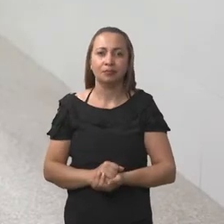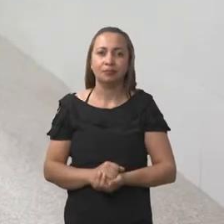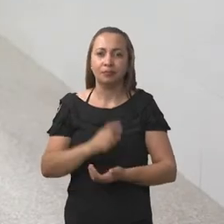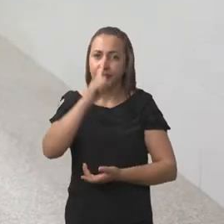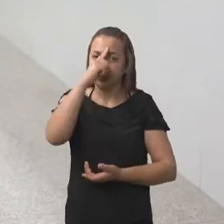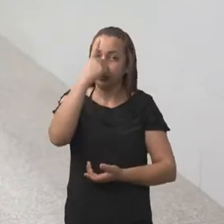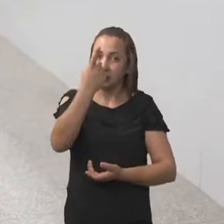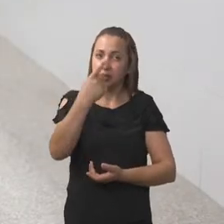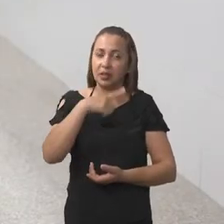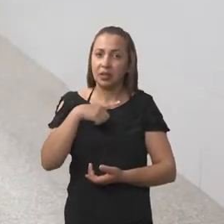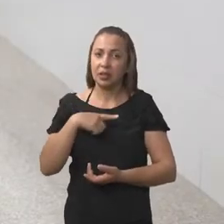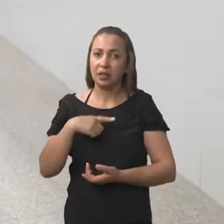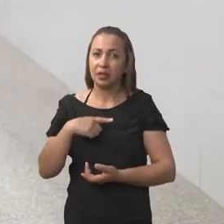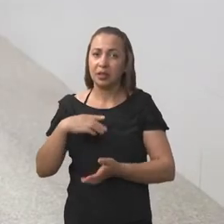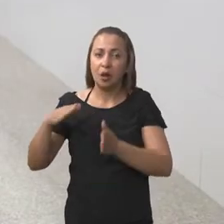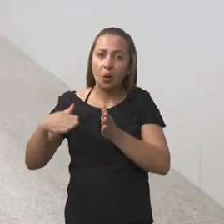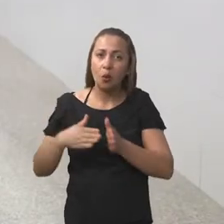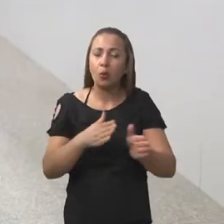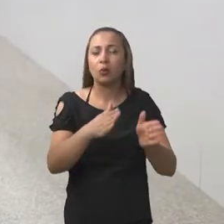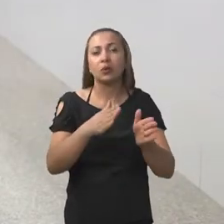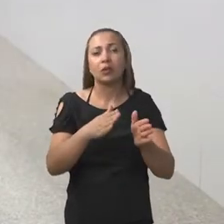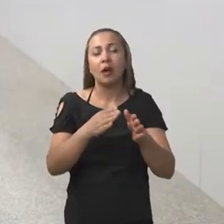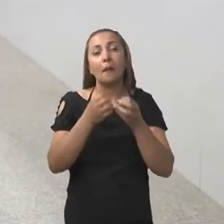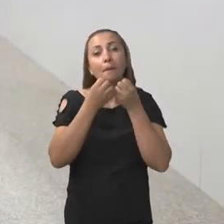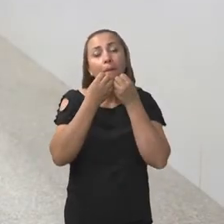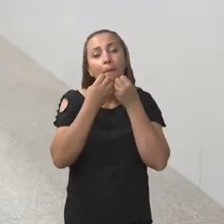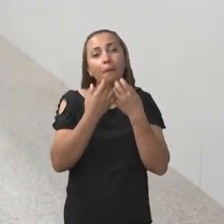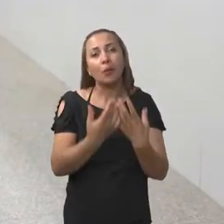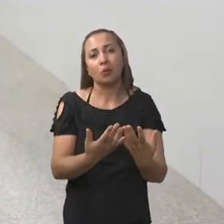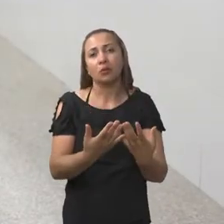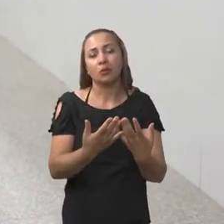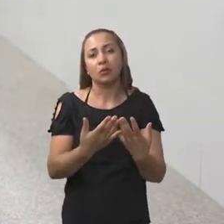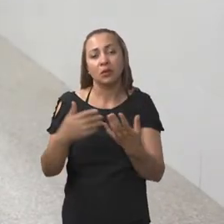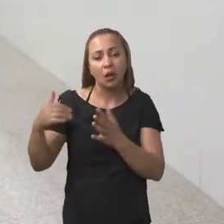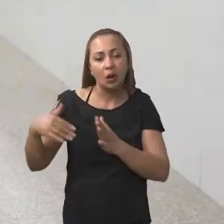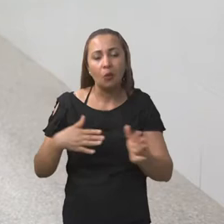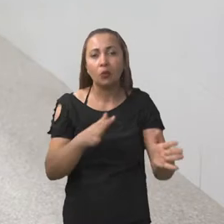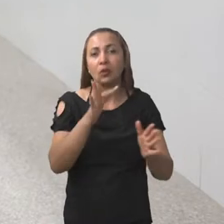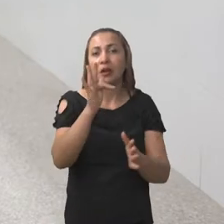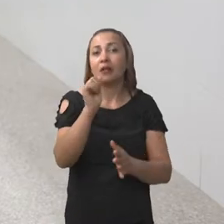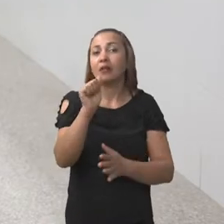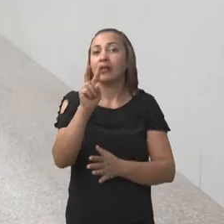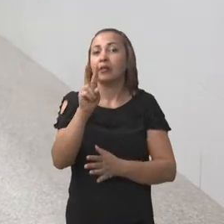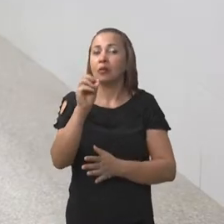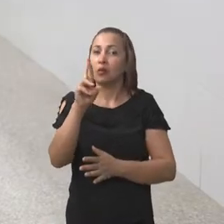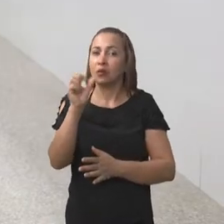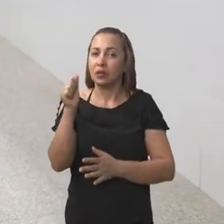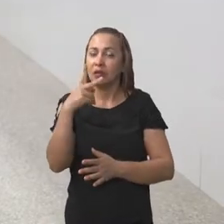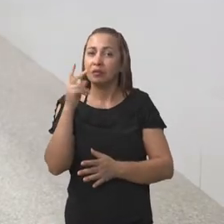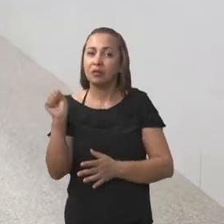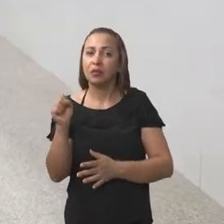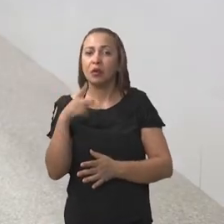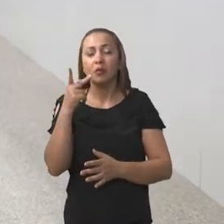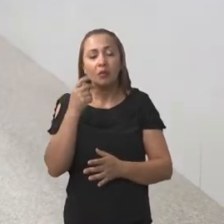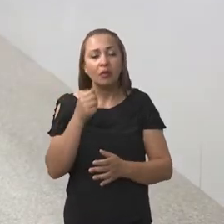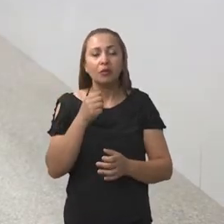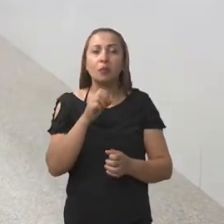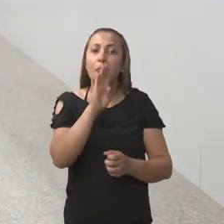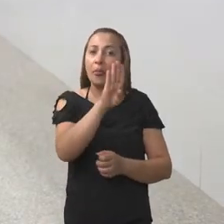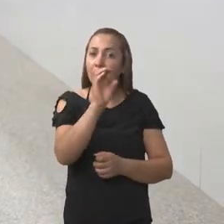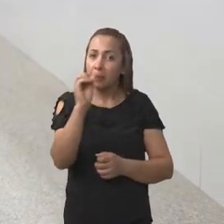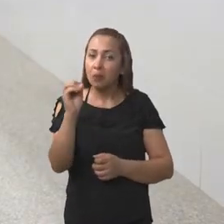é que ela tem uma rota favorável, tá? Então, a rota favorável é, eu faço um boletim de ocorrência,